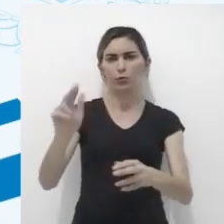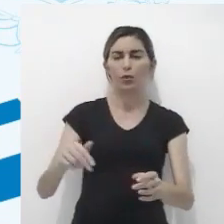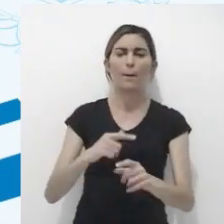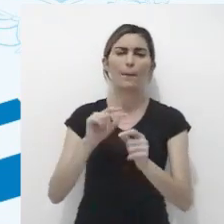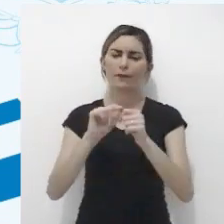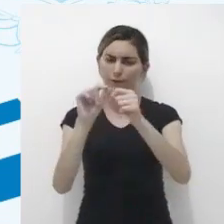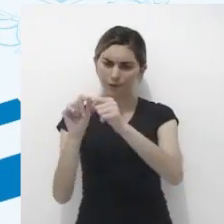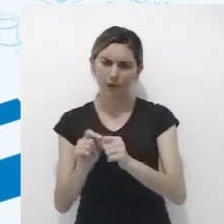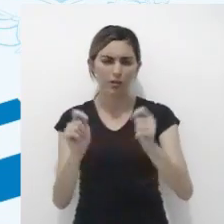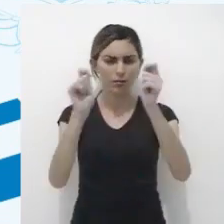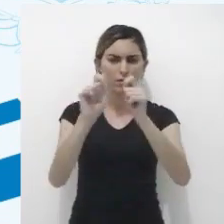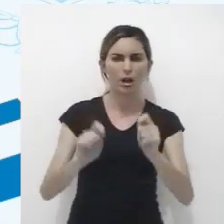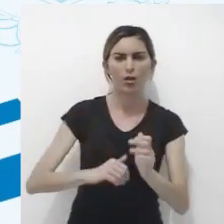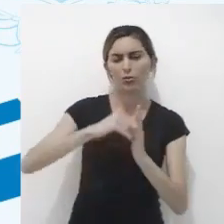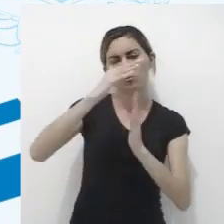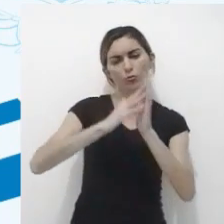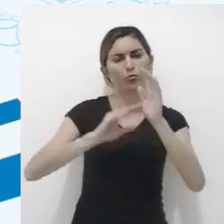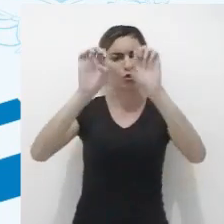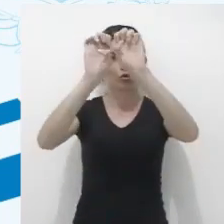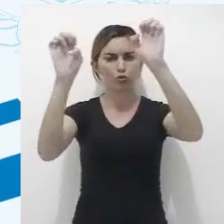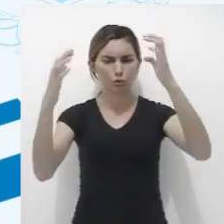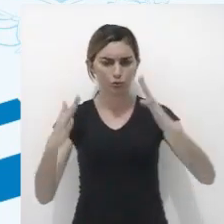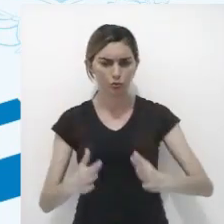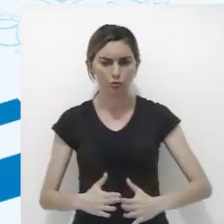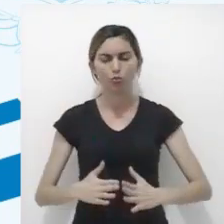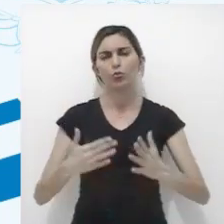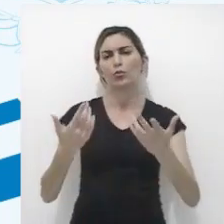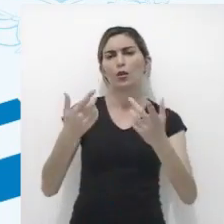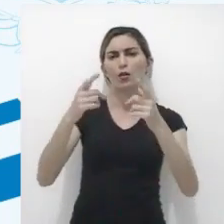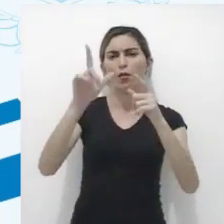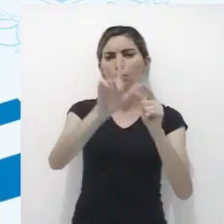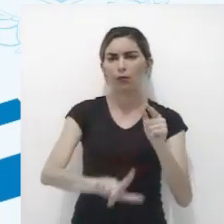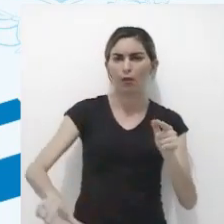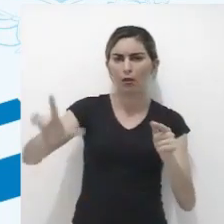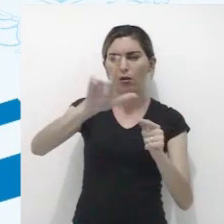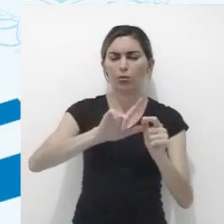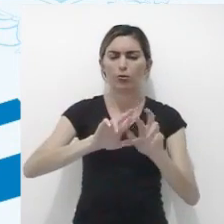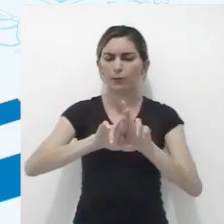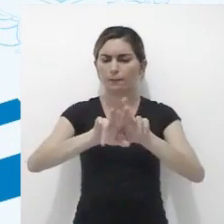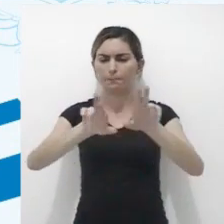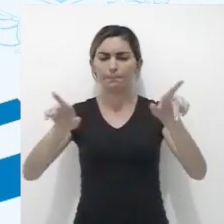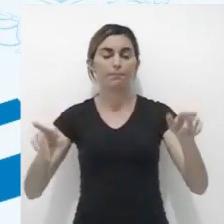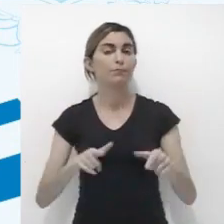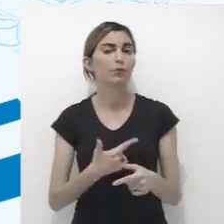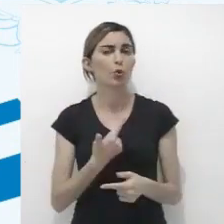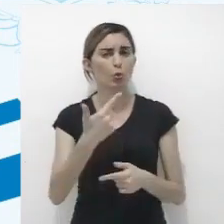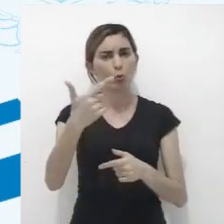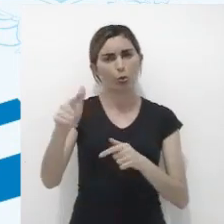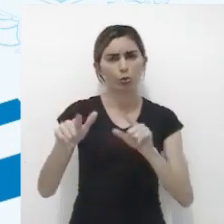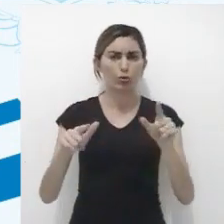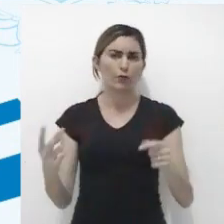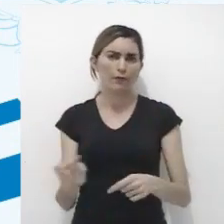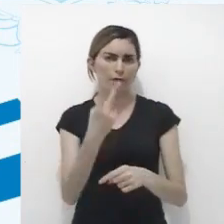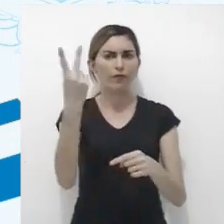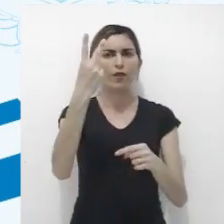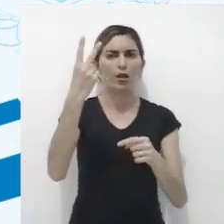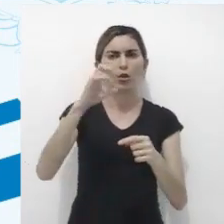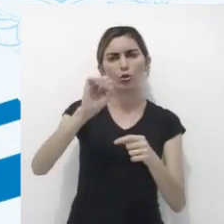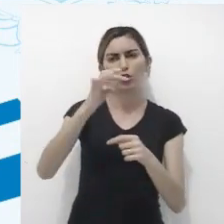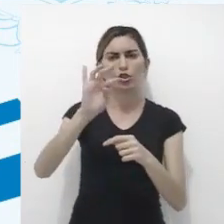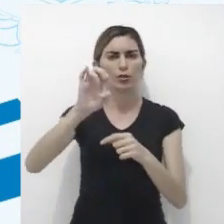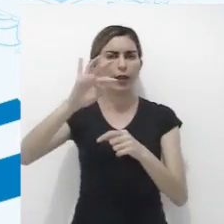mas que produzem obras como esculturas, gravuras, pintura, literatura, entre outros, com relevante valor